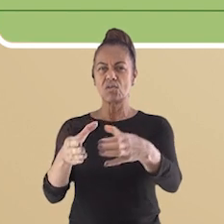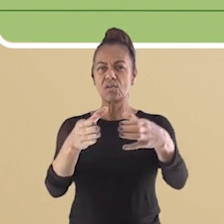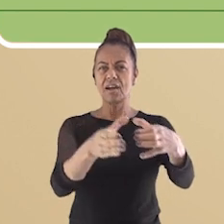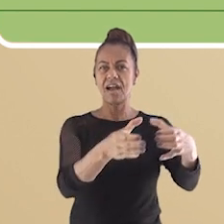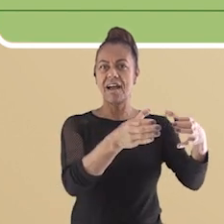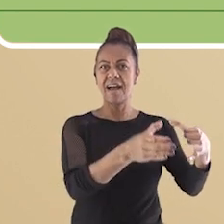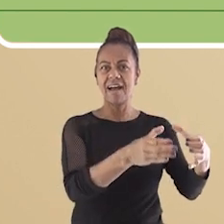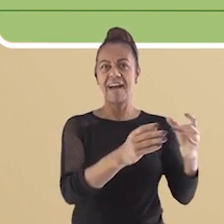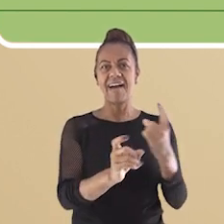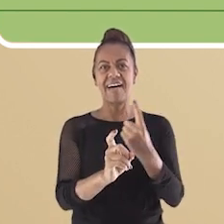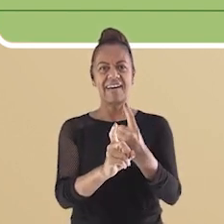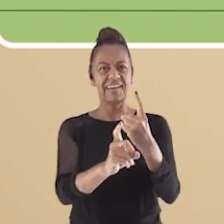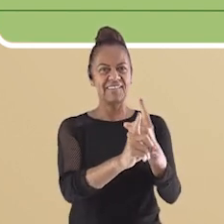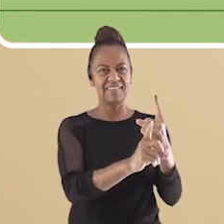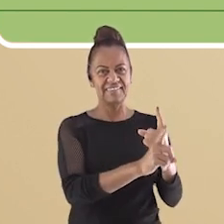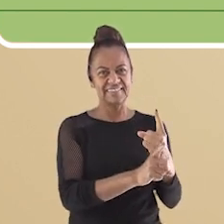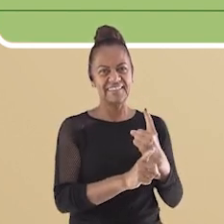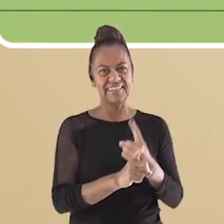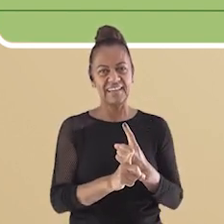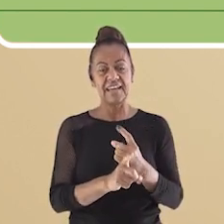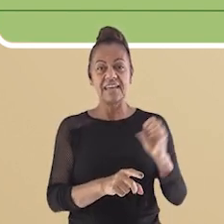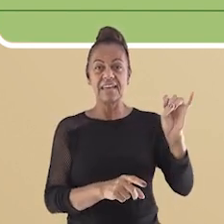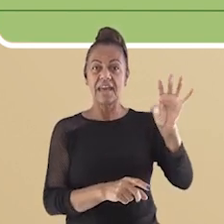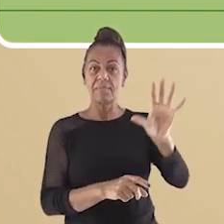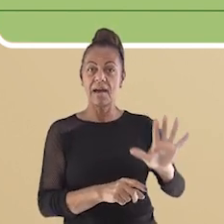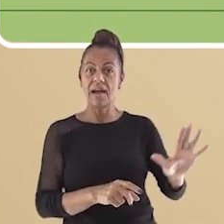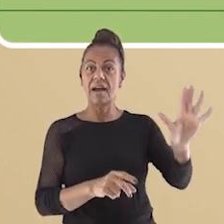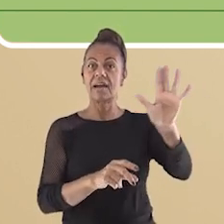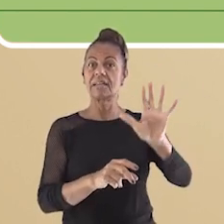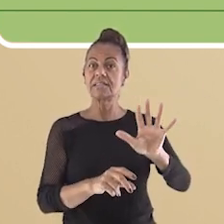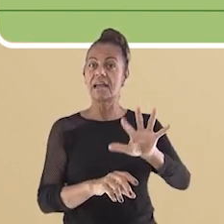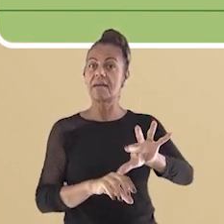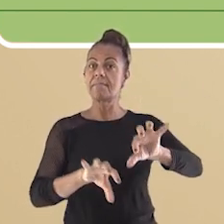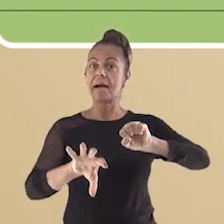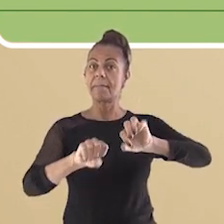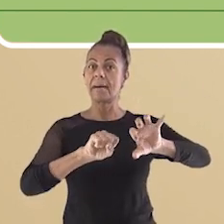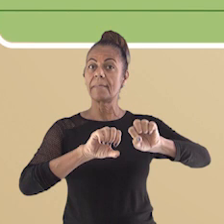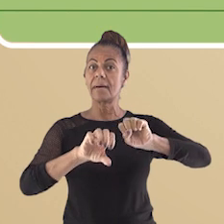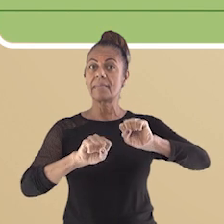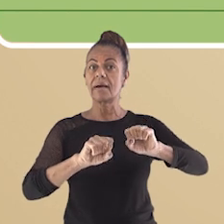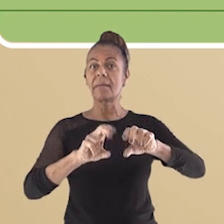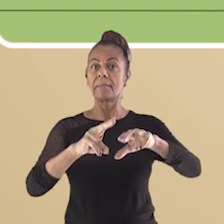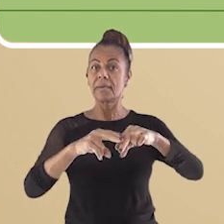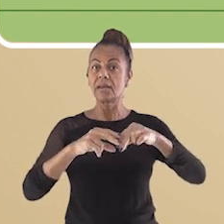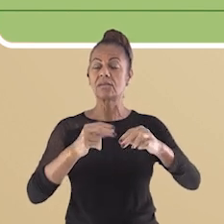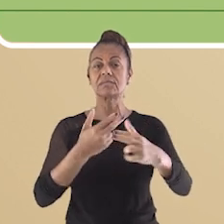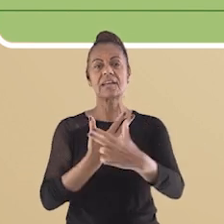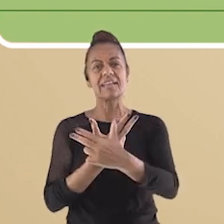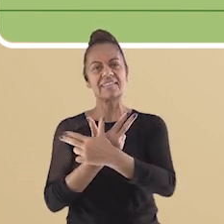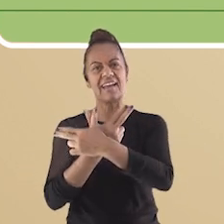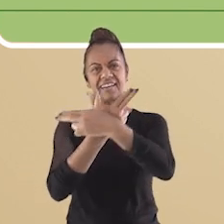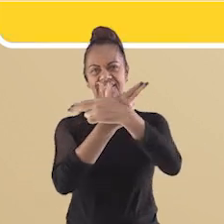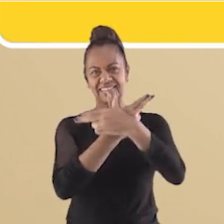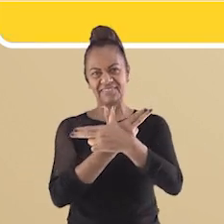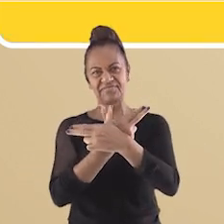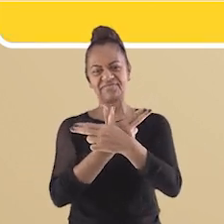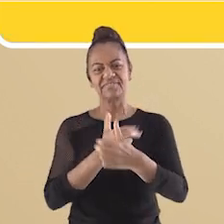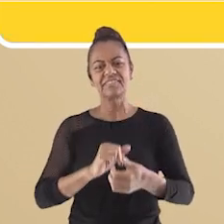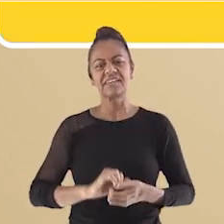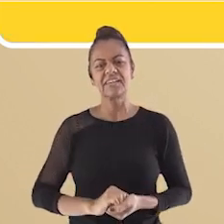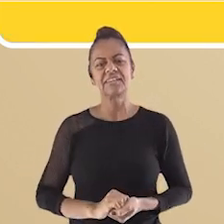localizarmos no globo terrestre. E as suas imagens são capturadas pelo satélite. E aí,